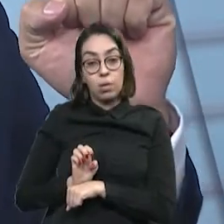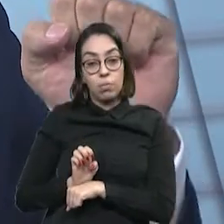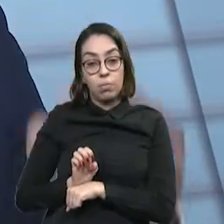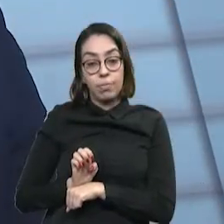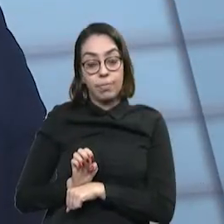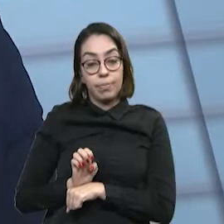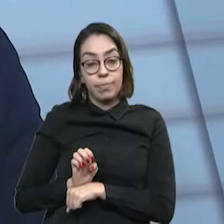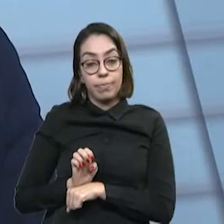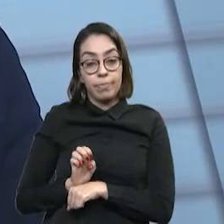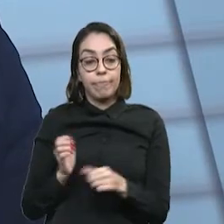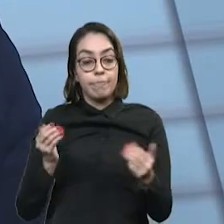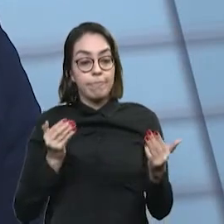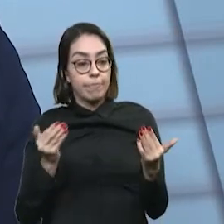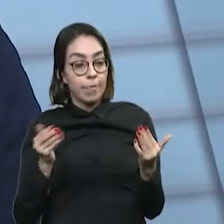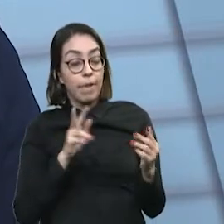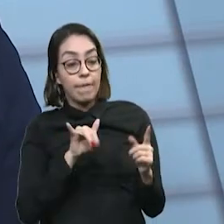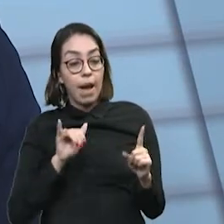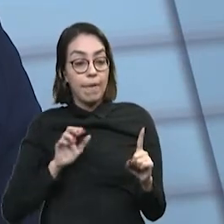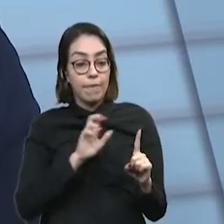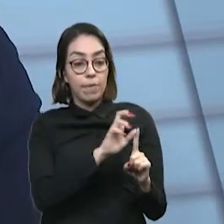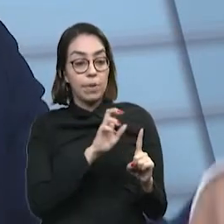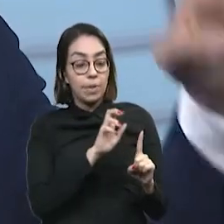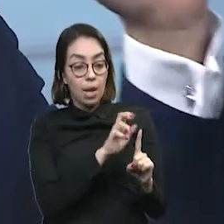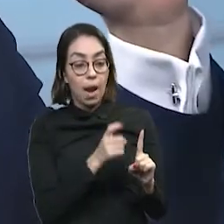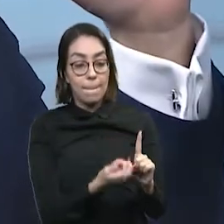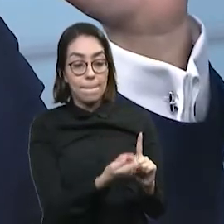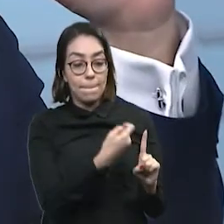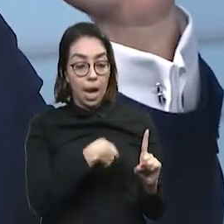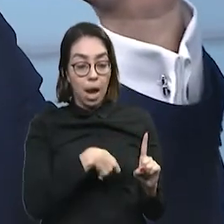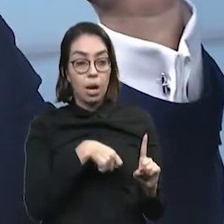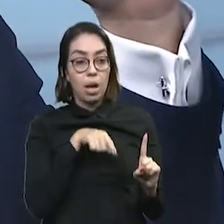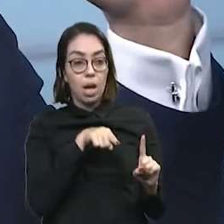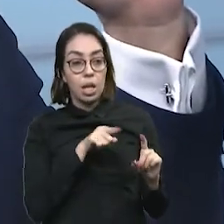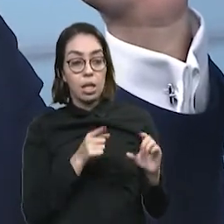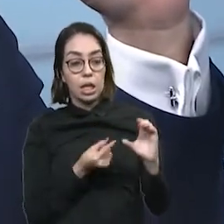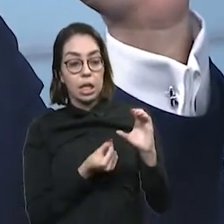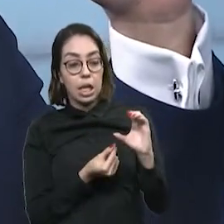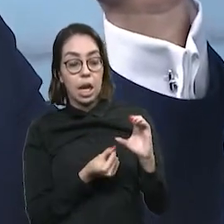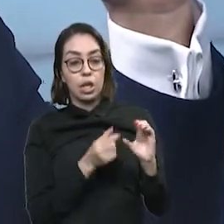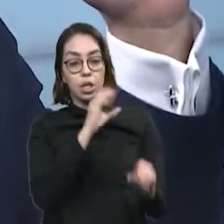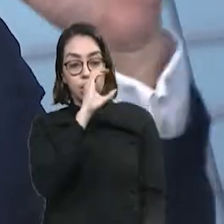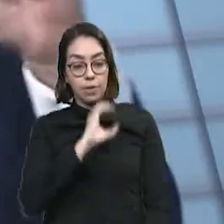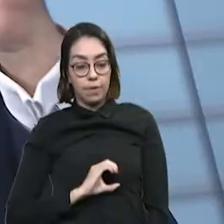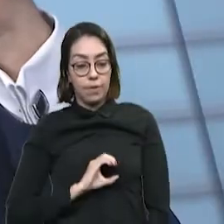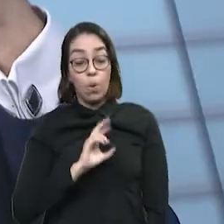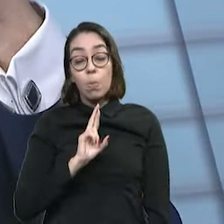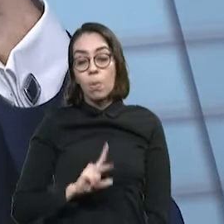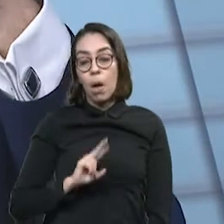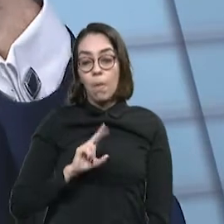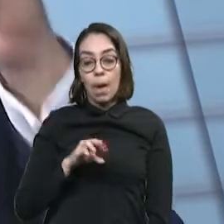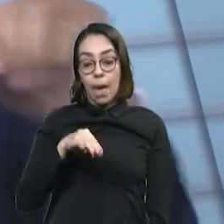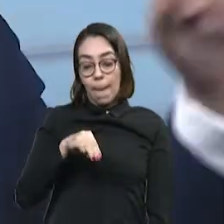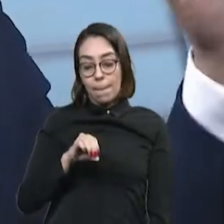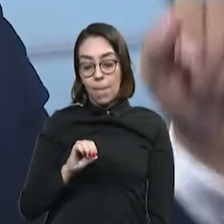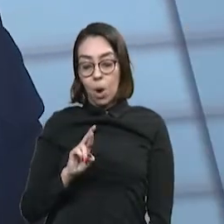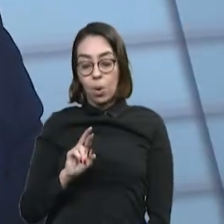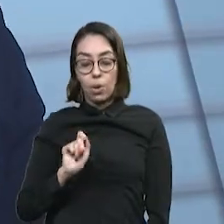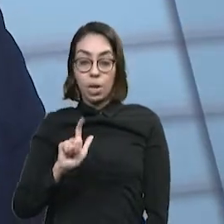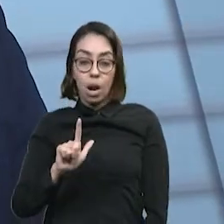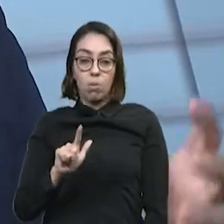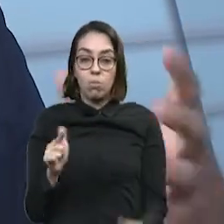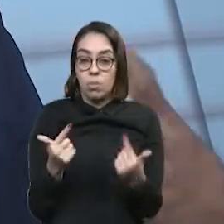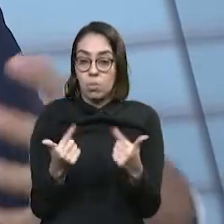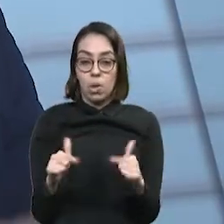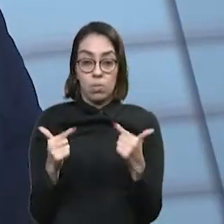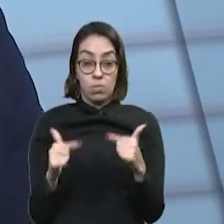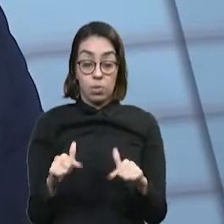reverbera no contribuinte, porque não pagam o imposto porque não reconhecem isso como uma moral tributária digna de ser...